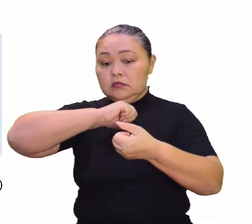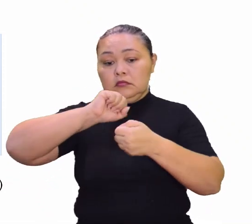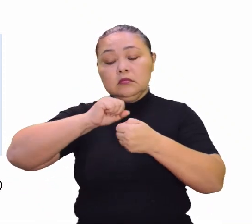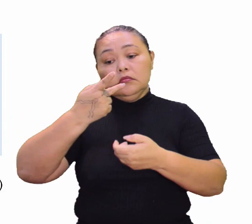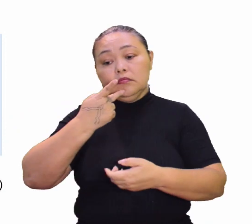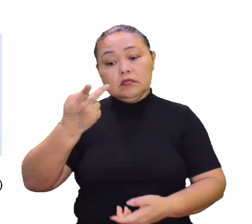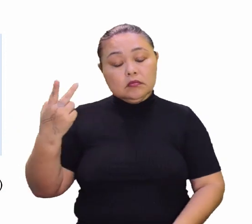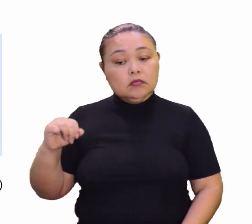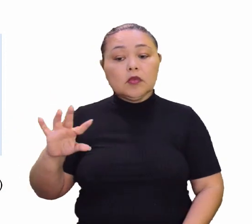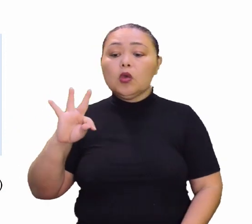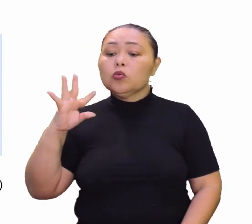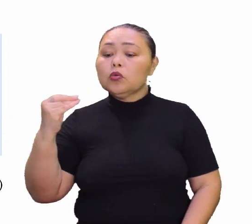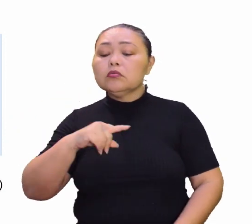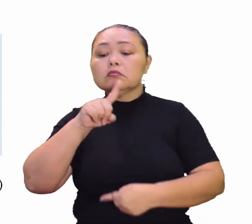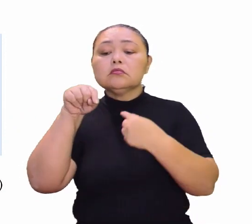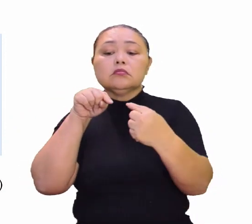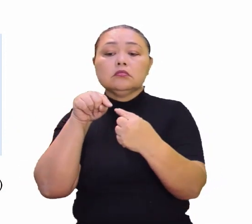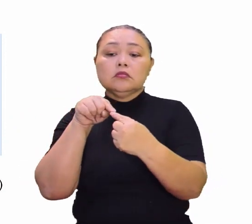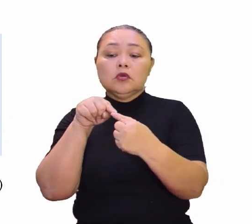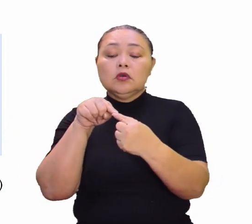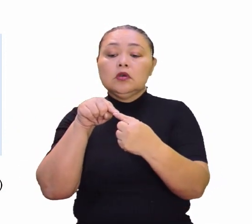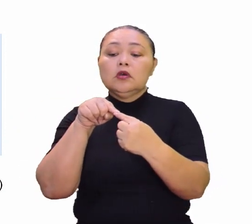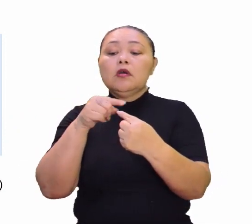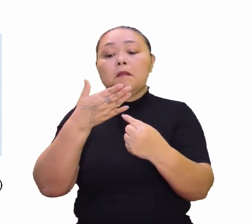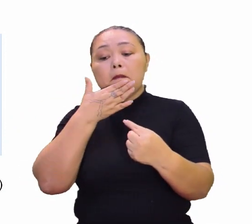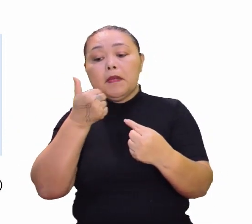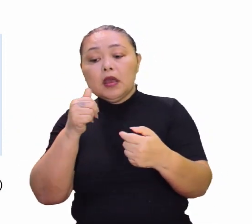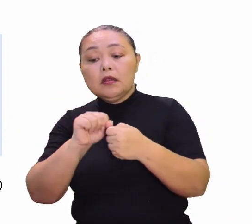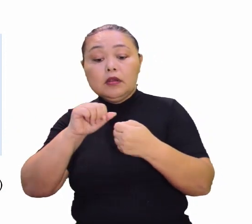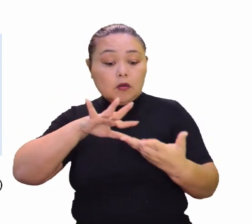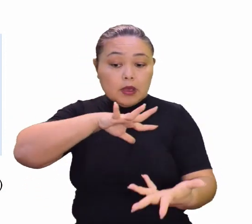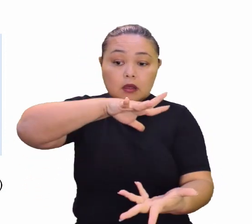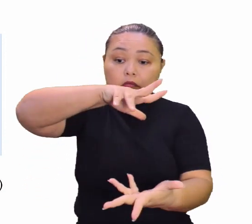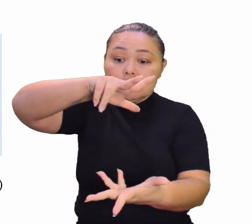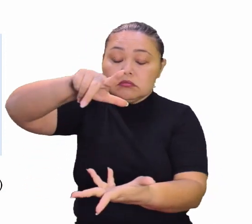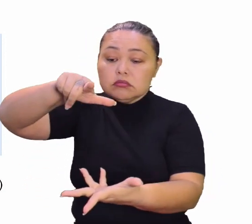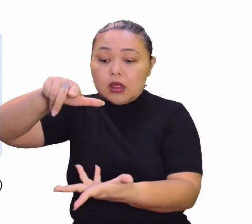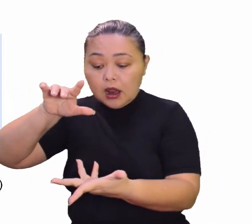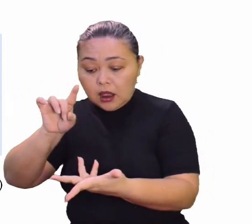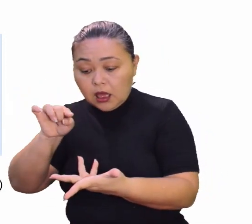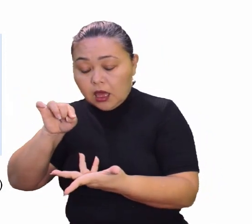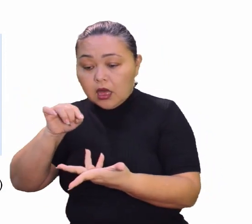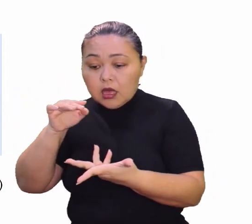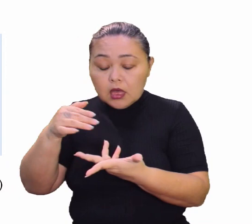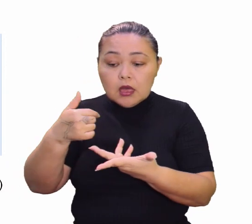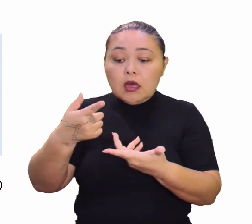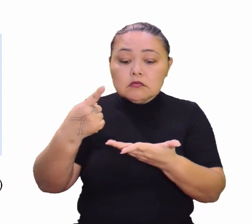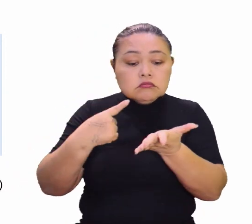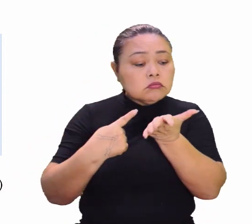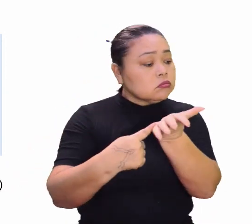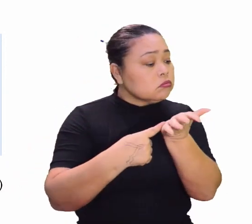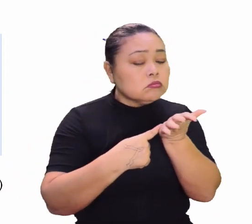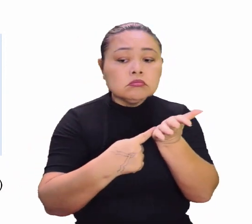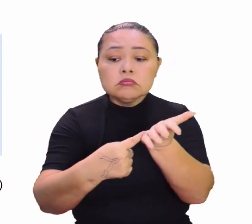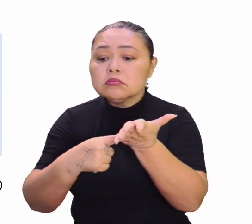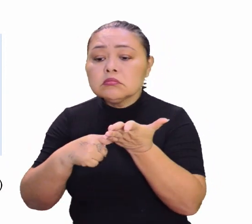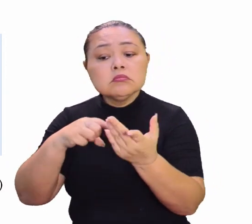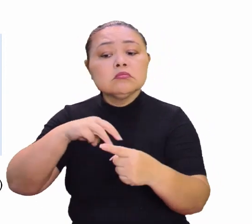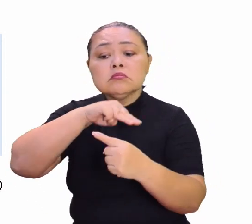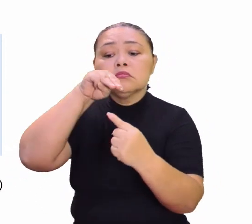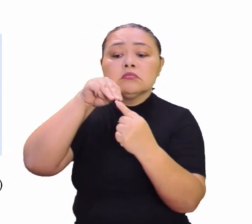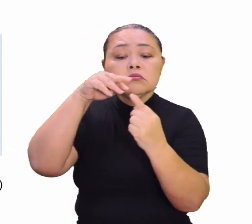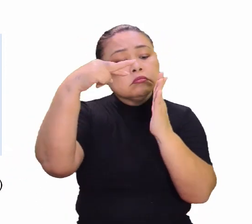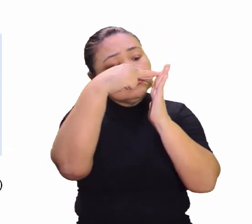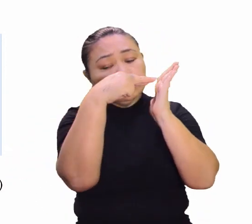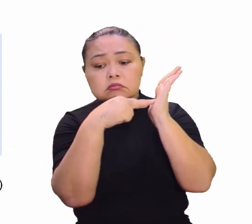há pouco para vocês, todas visam o quê? O melhor para o planeta, a partir de estabelecimento de metas